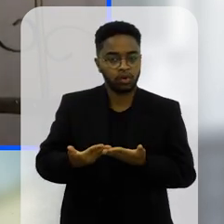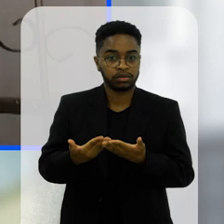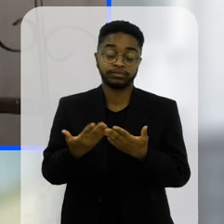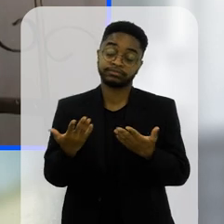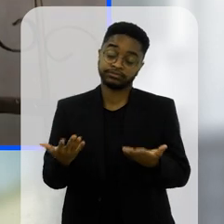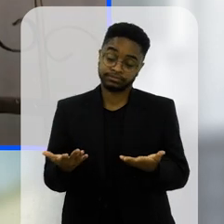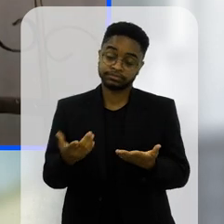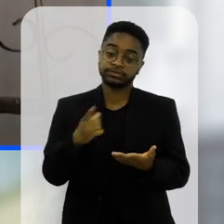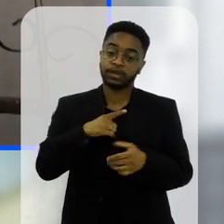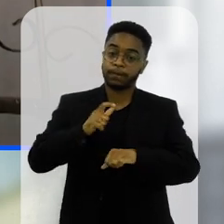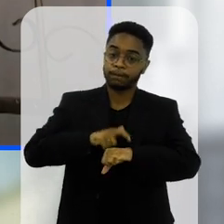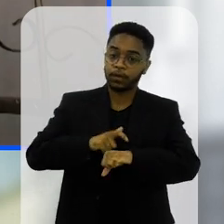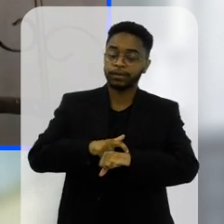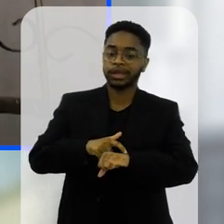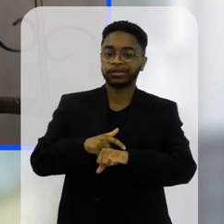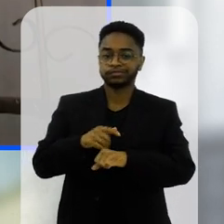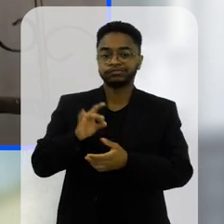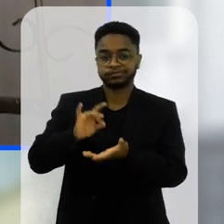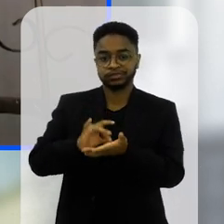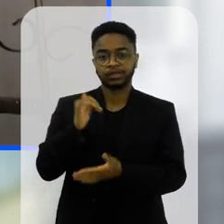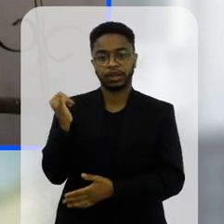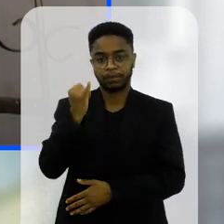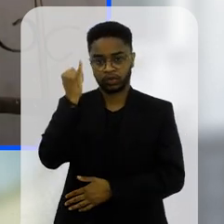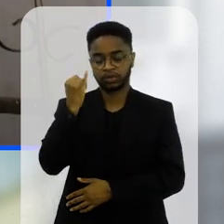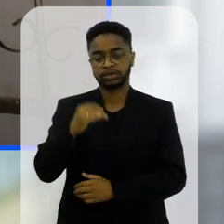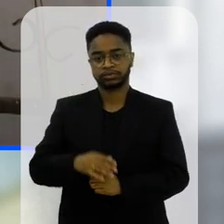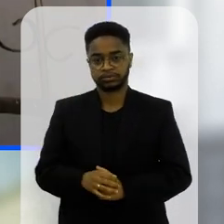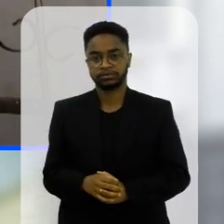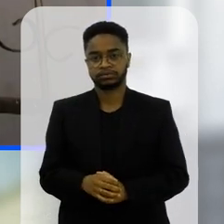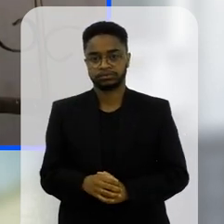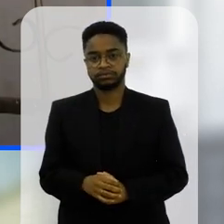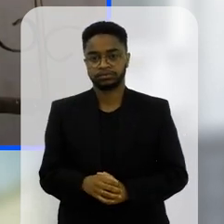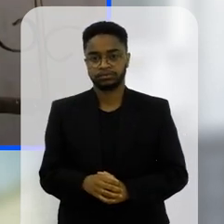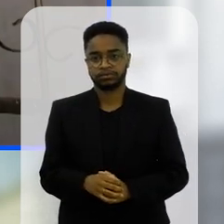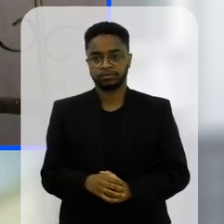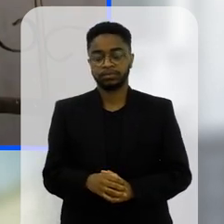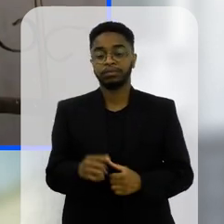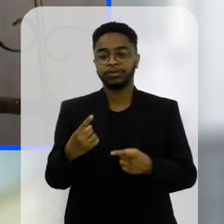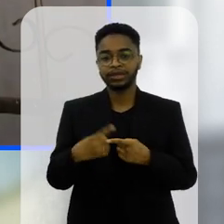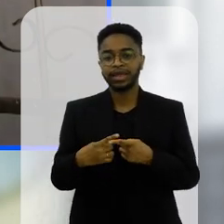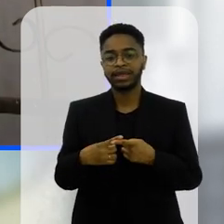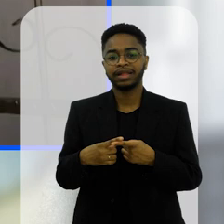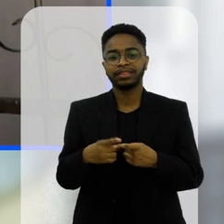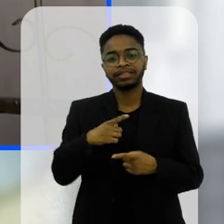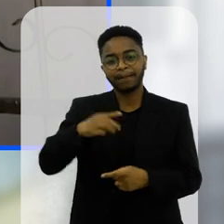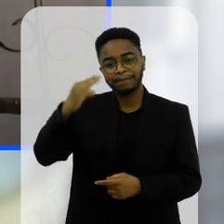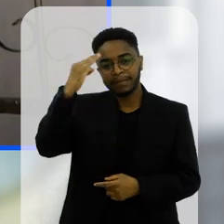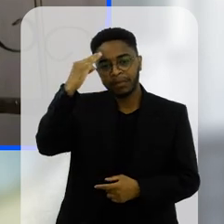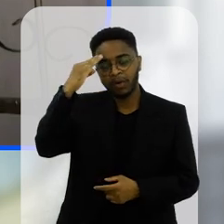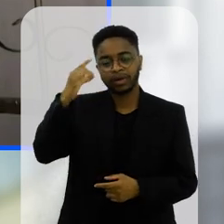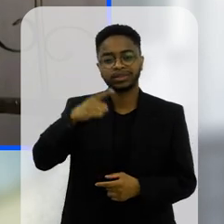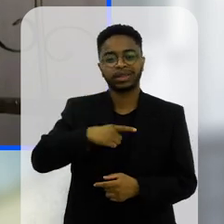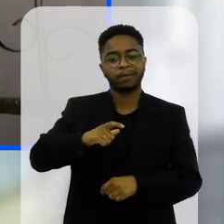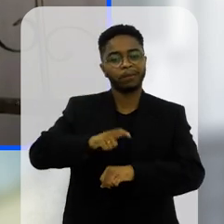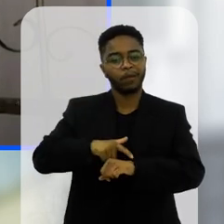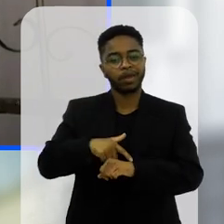enfim a gente tem esses momentos que eu acho super importantes tanto para ele criar memórias momentos